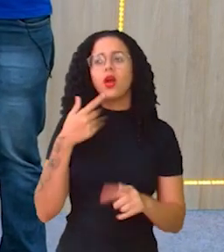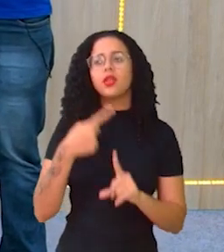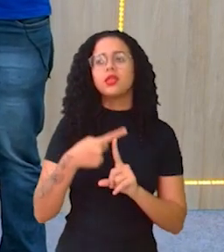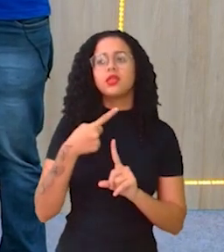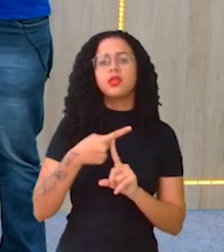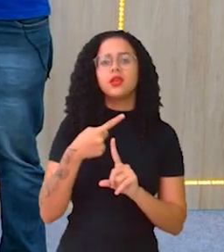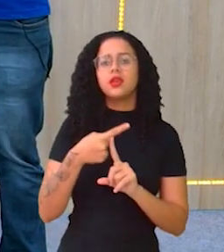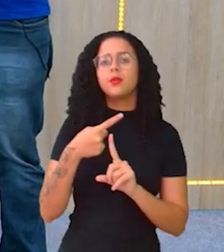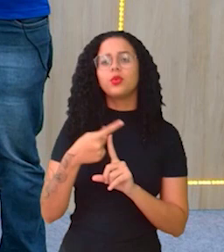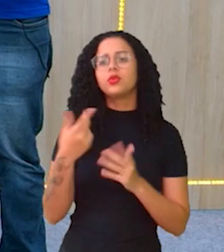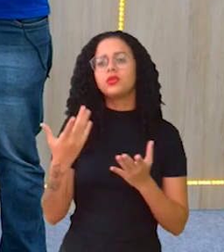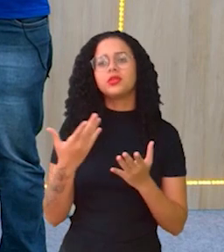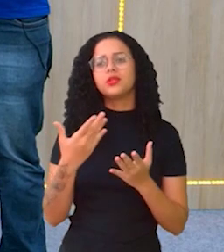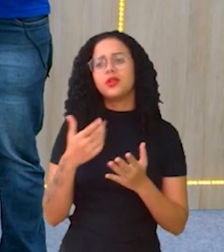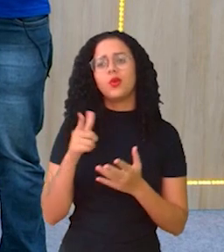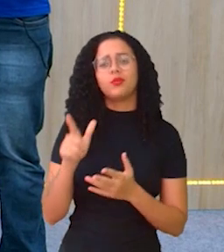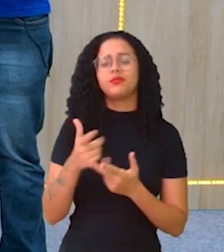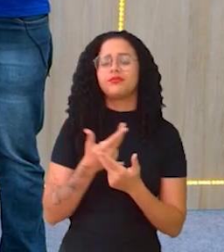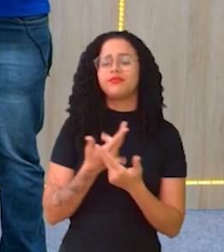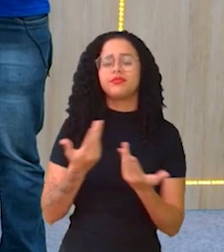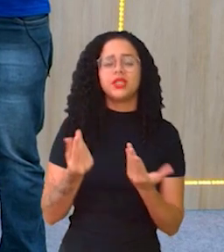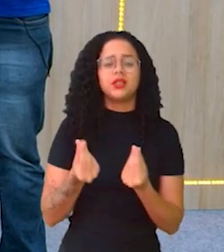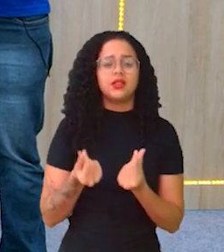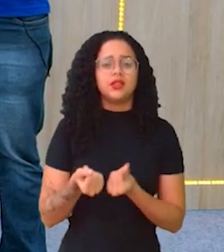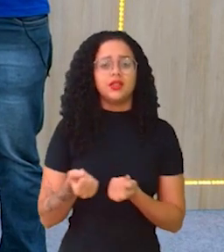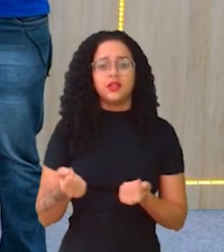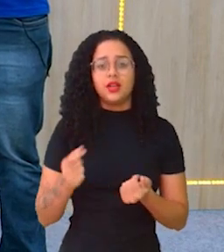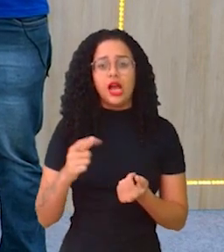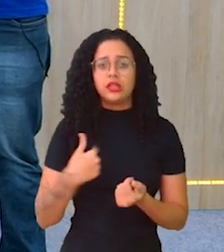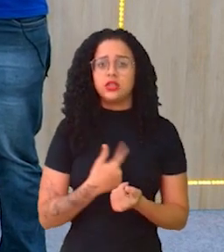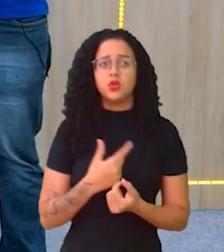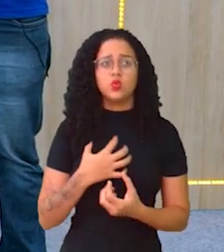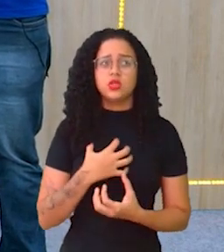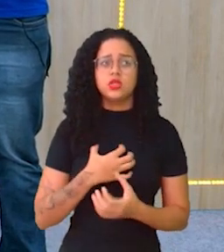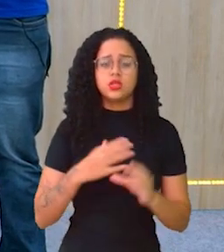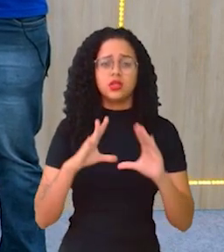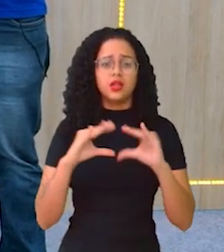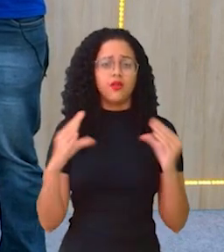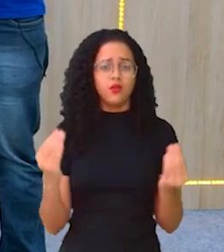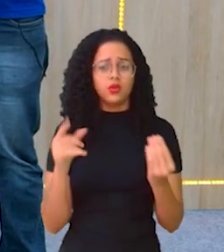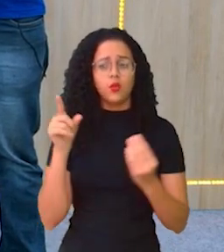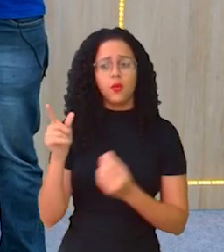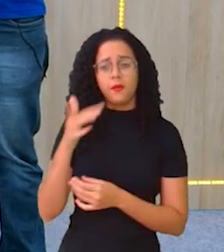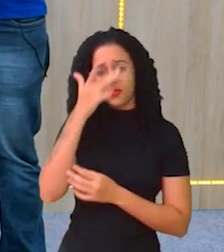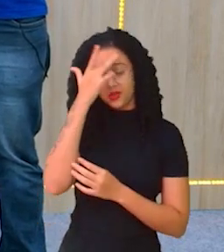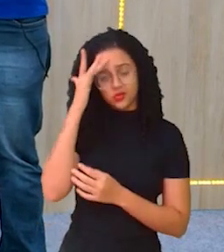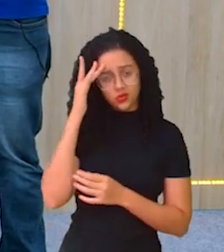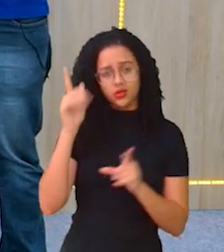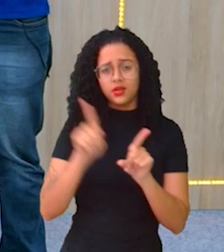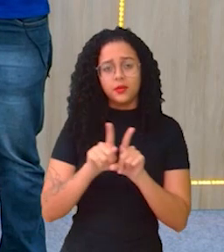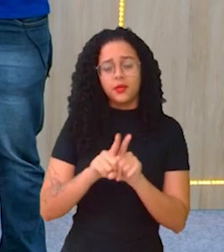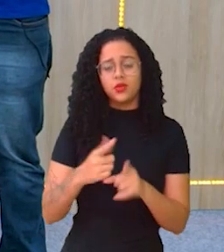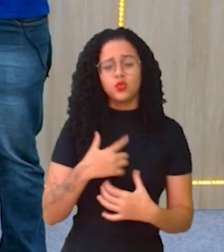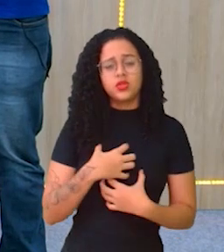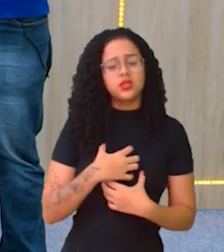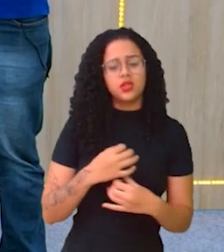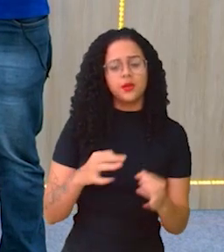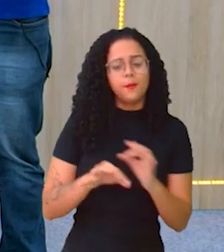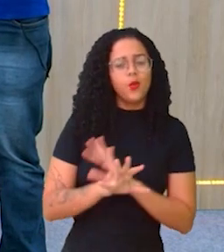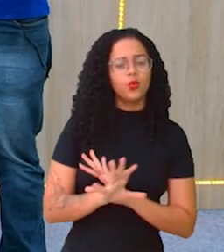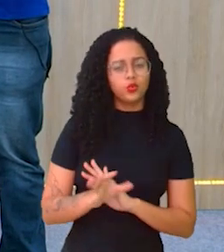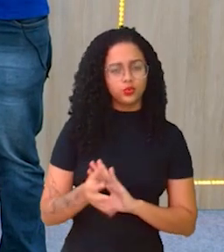avanço e coisa que muitas vezes a gente não se sente nem à vontade com aquela pessoa e nem está pronto. Então,